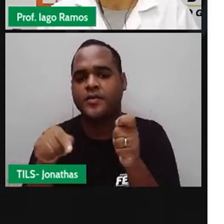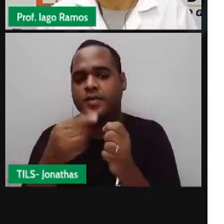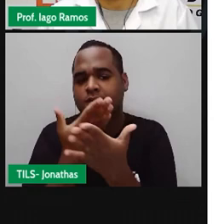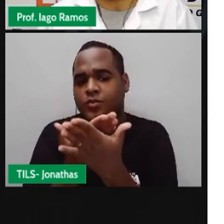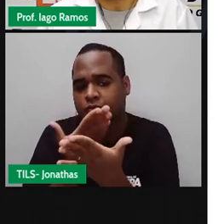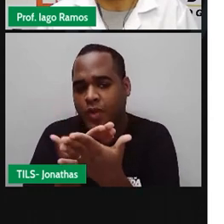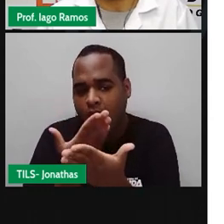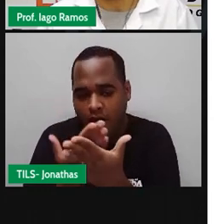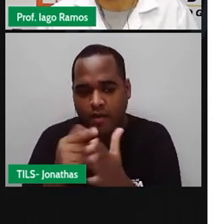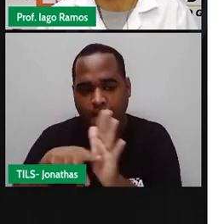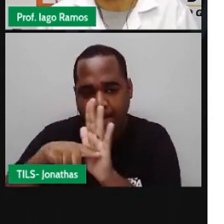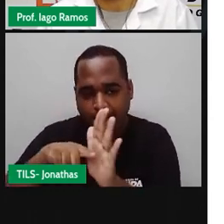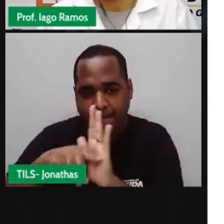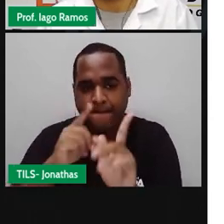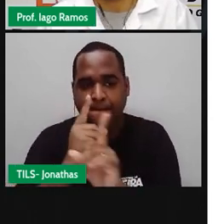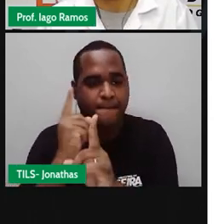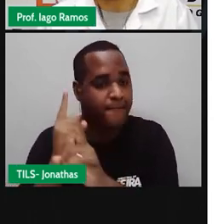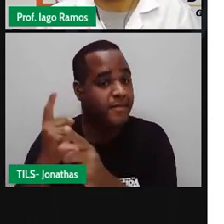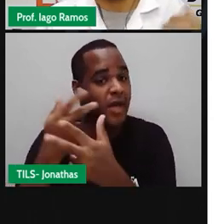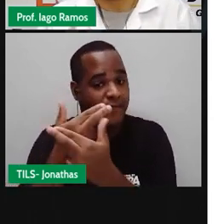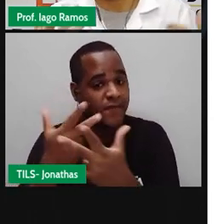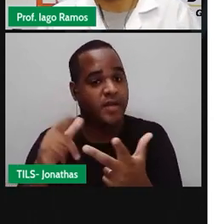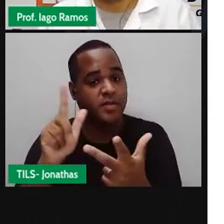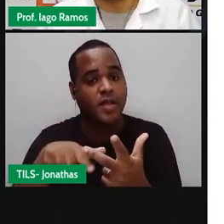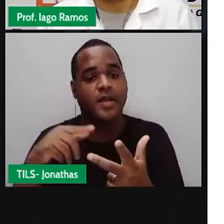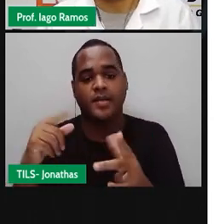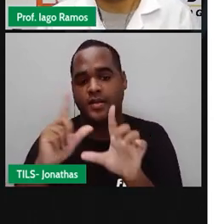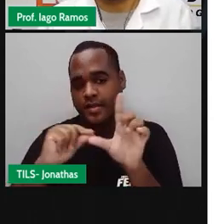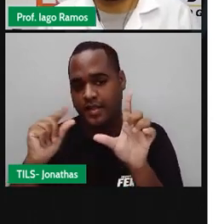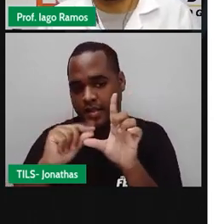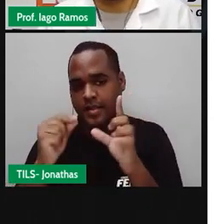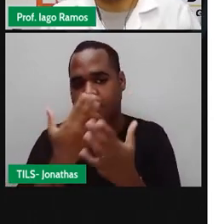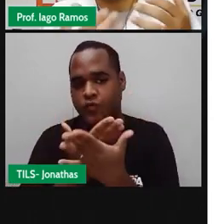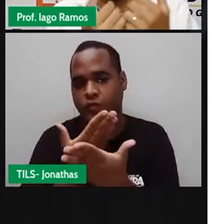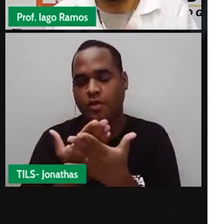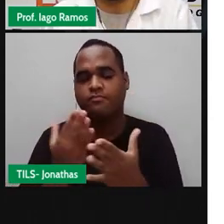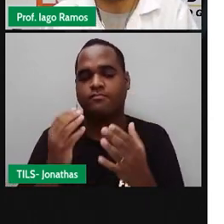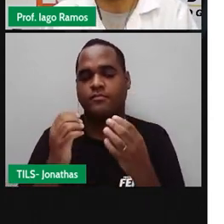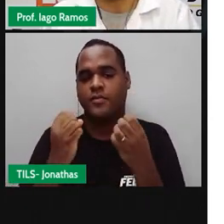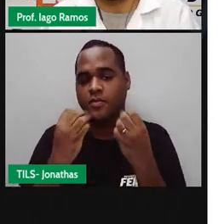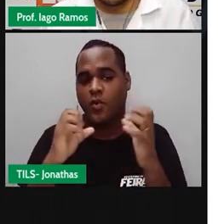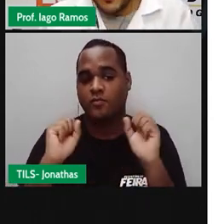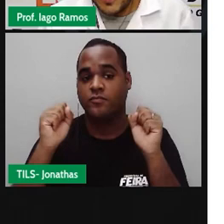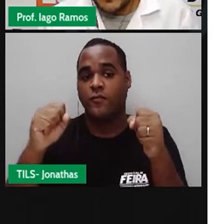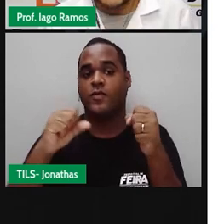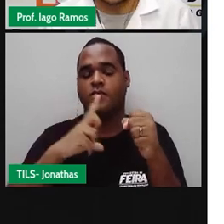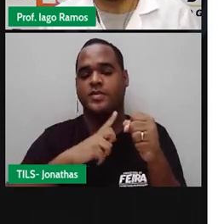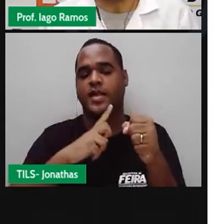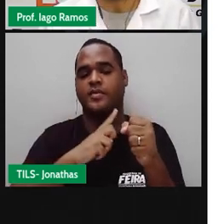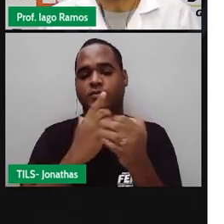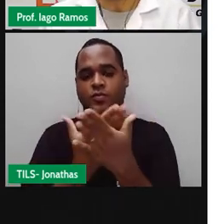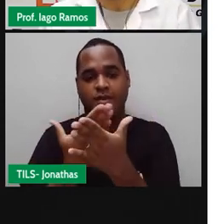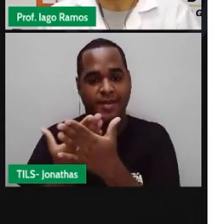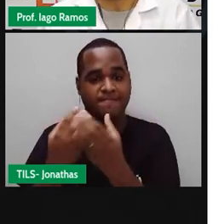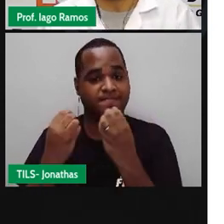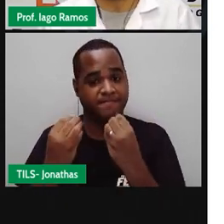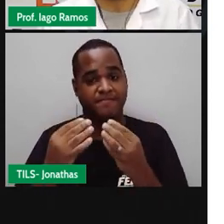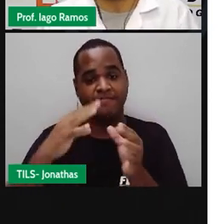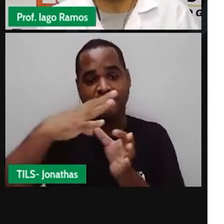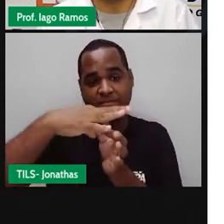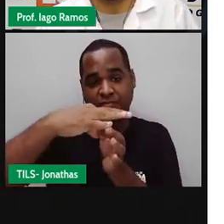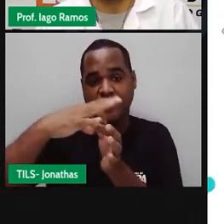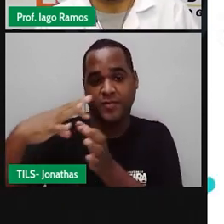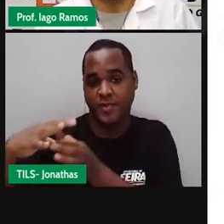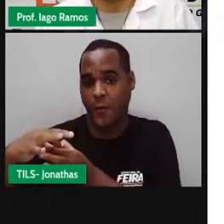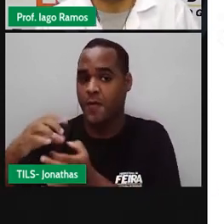pelo material que vai ter nesses links, você vai continuar aprendendo coisas que a gente viu aqui nessa aula, certo? São dois